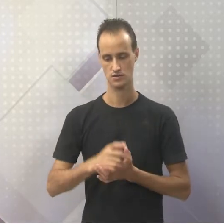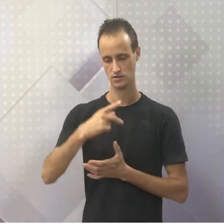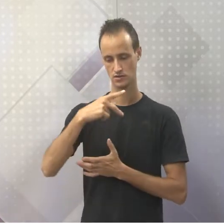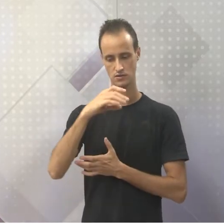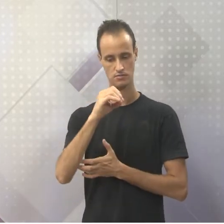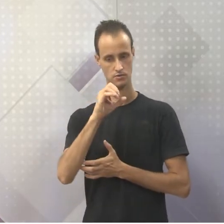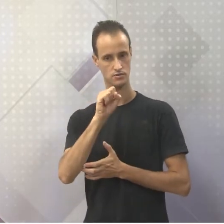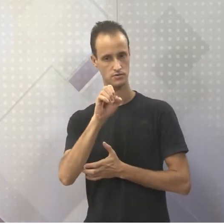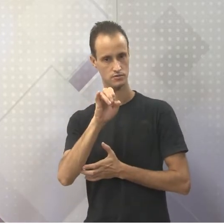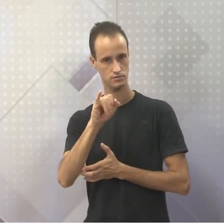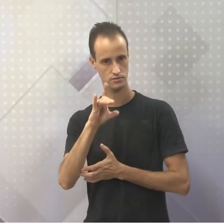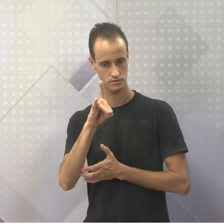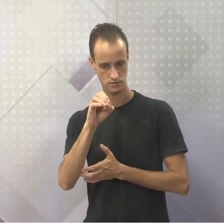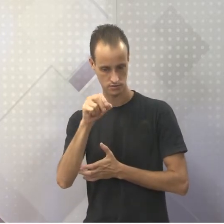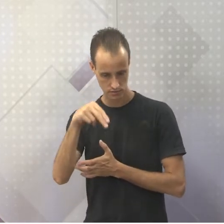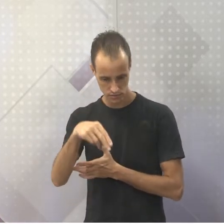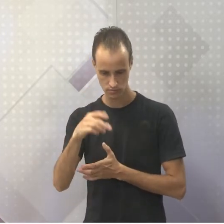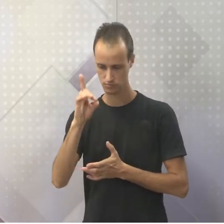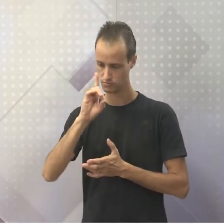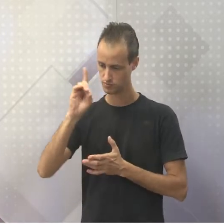Poseidon, Deus do mar.